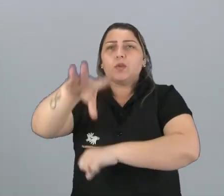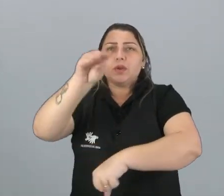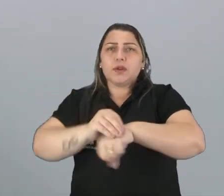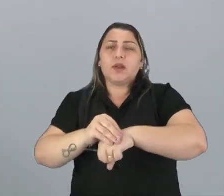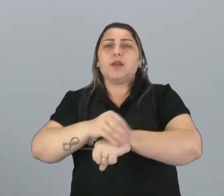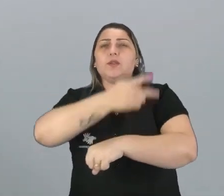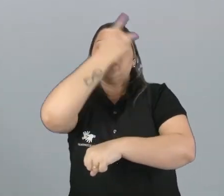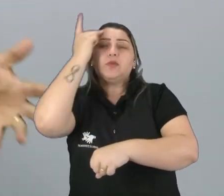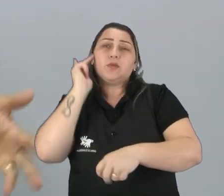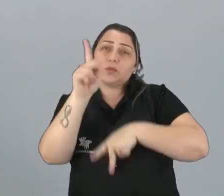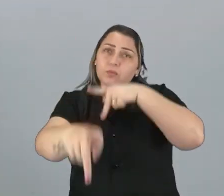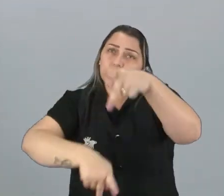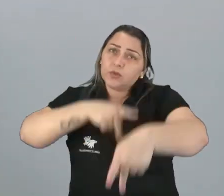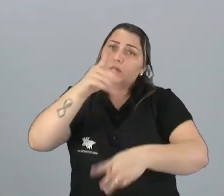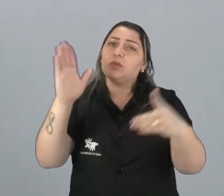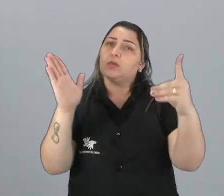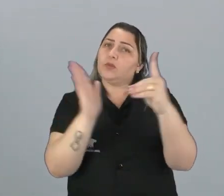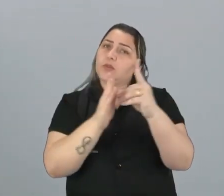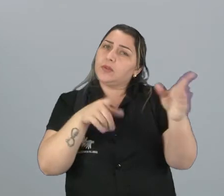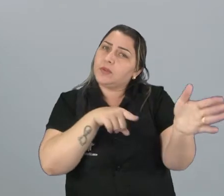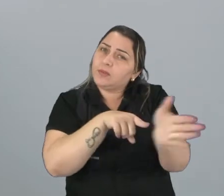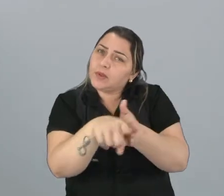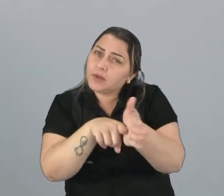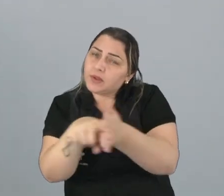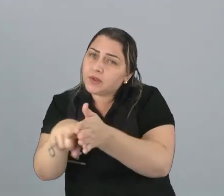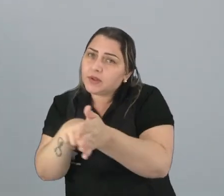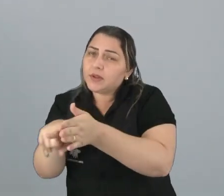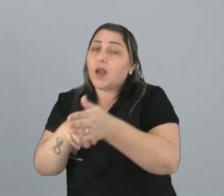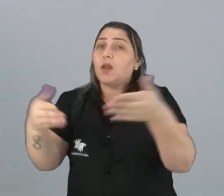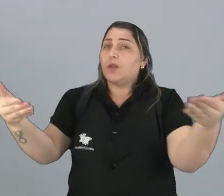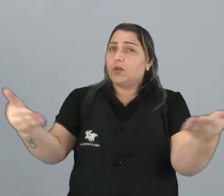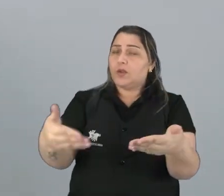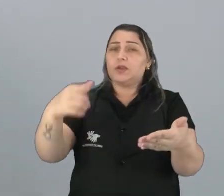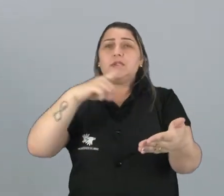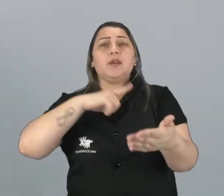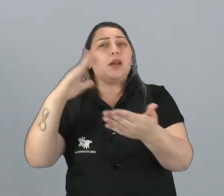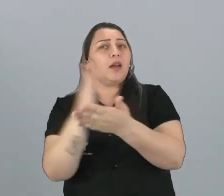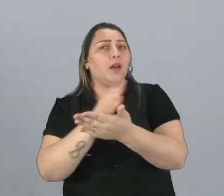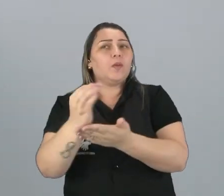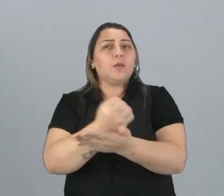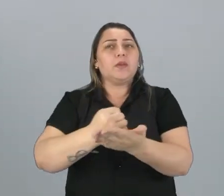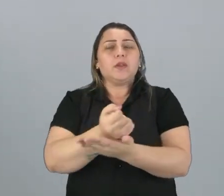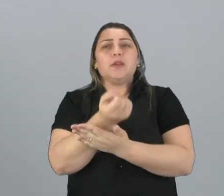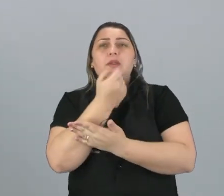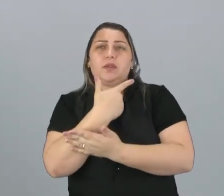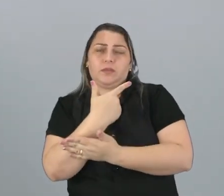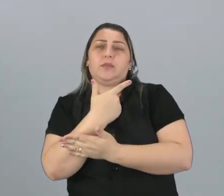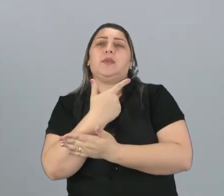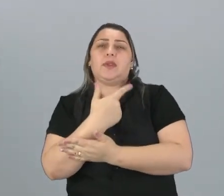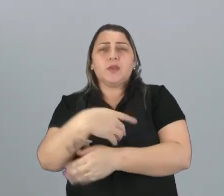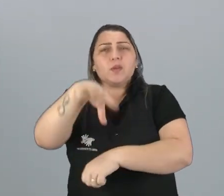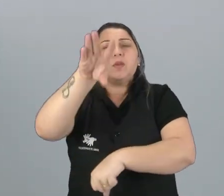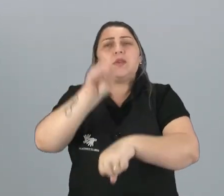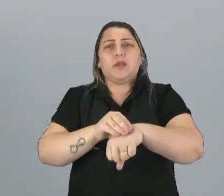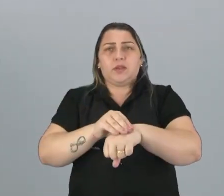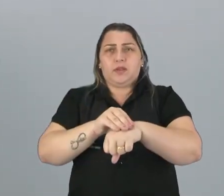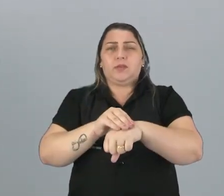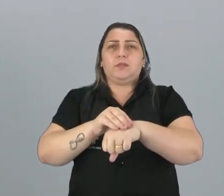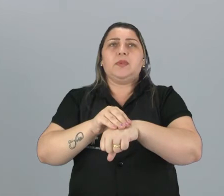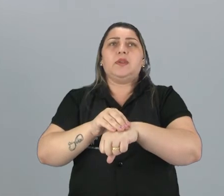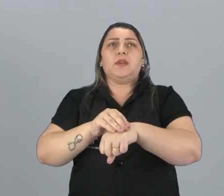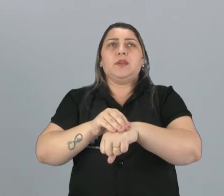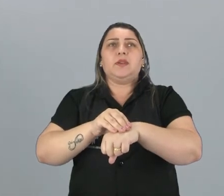povos tradicionais, segundo as pesquisas e investigações, e hoje temos alguns remédios, oriundos desse conhecimento tradicional.